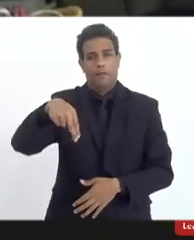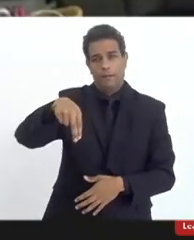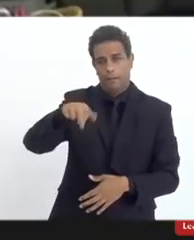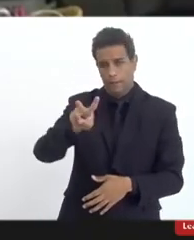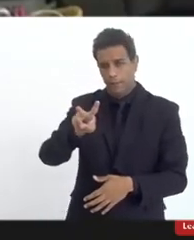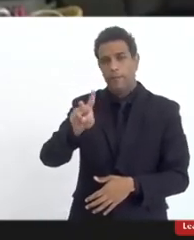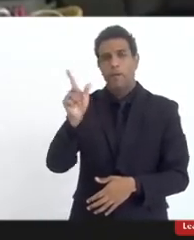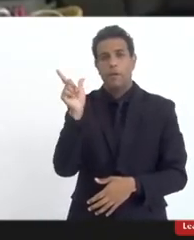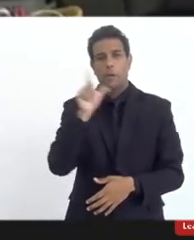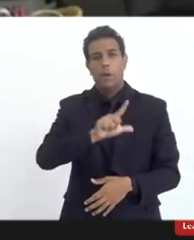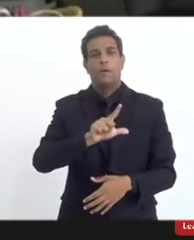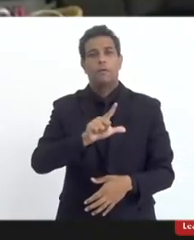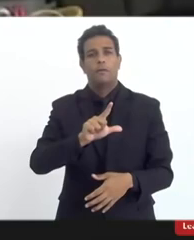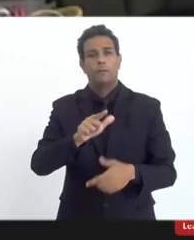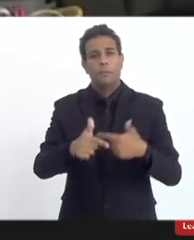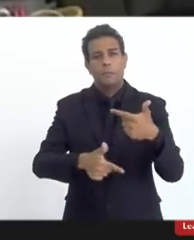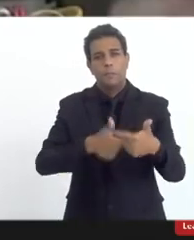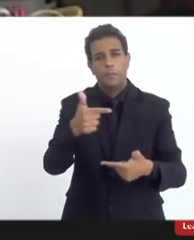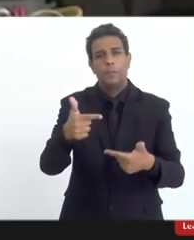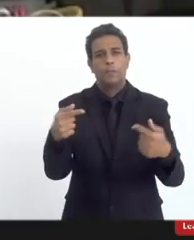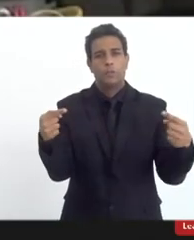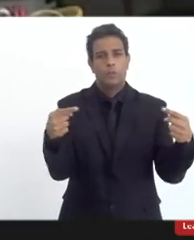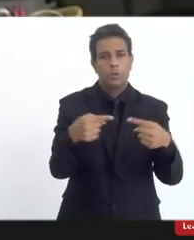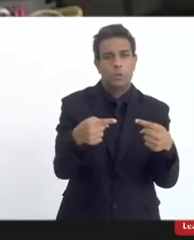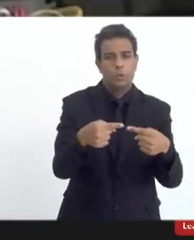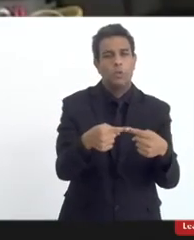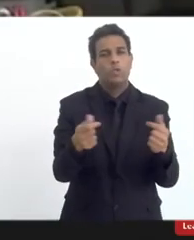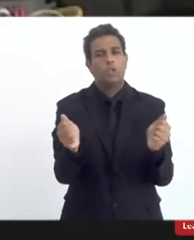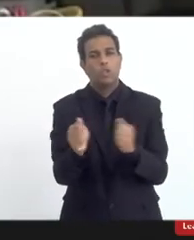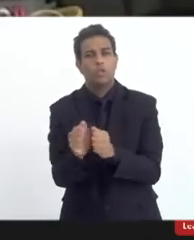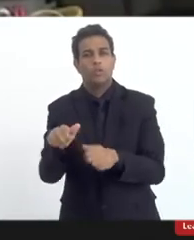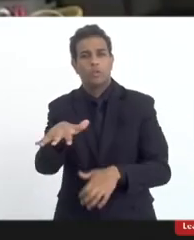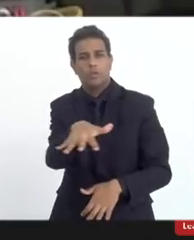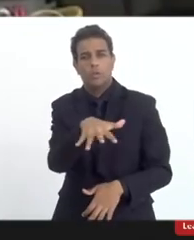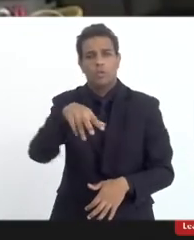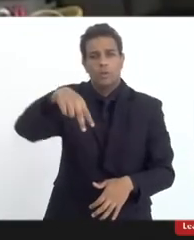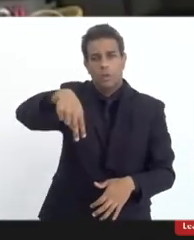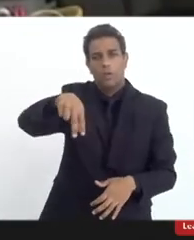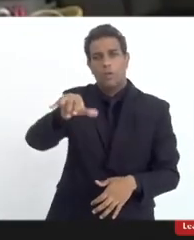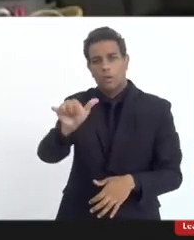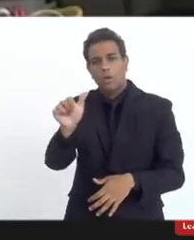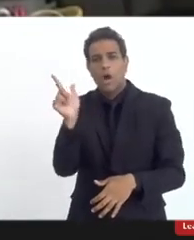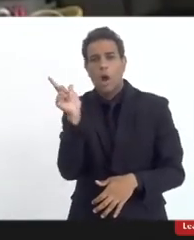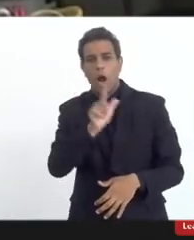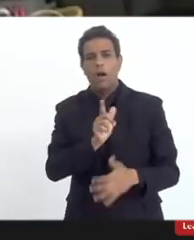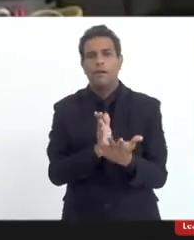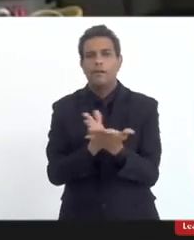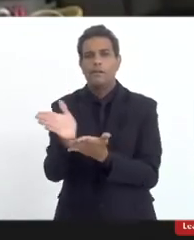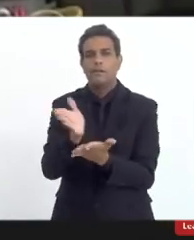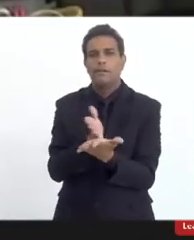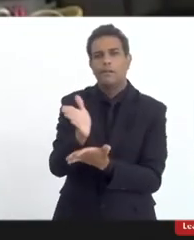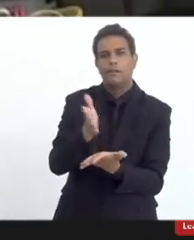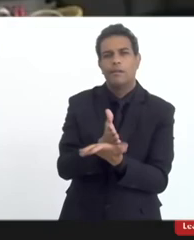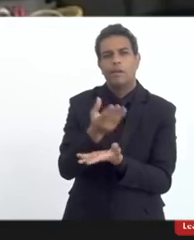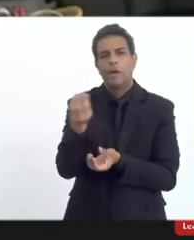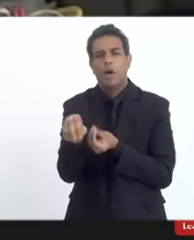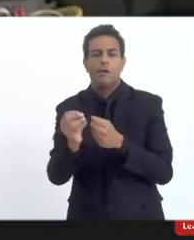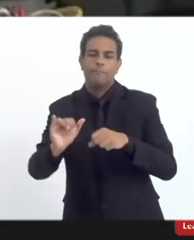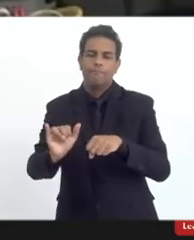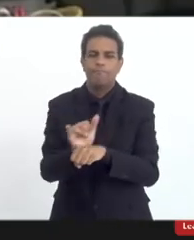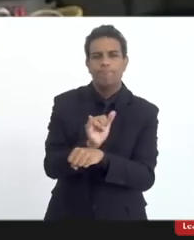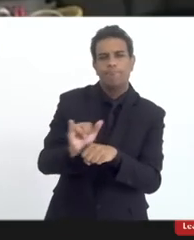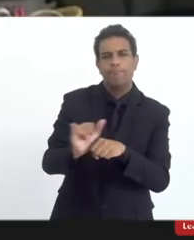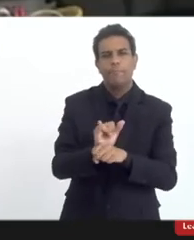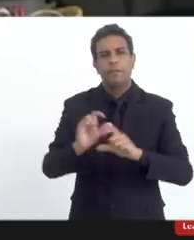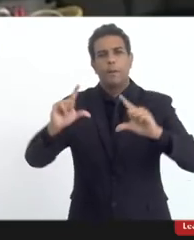a gente trabalha diretamente com o Ministério Público e com a regional de Nova Iguaçu tentando minimizar diminuir esses